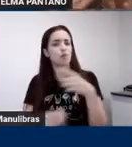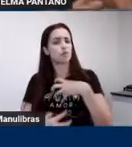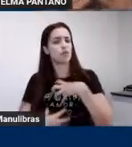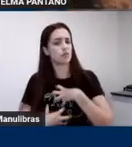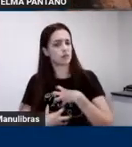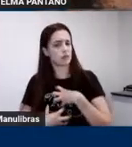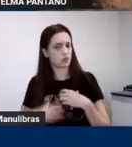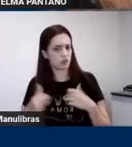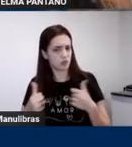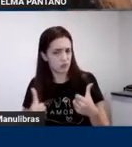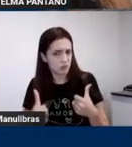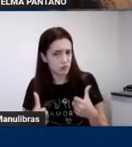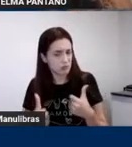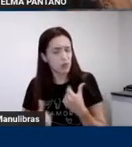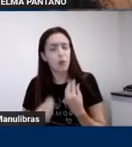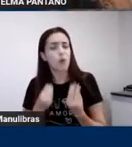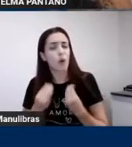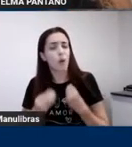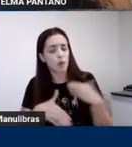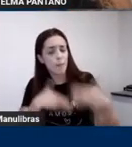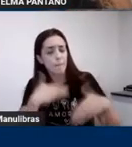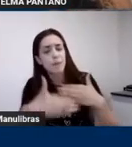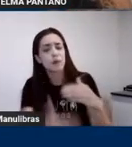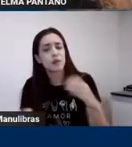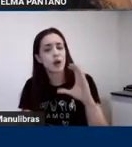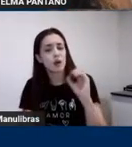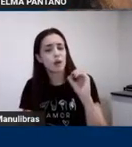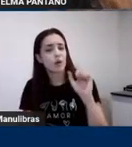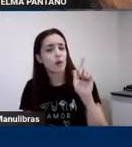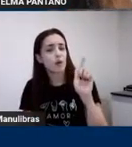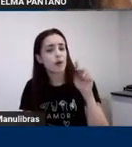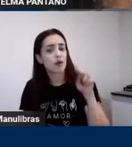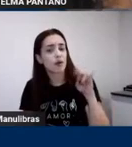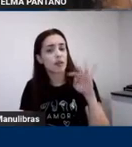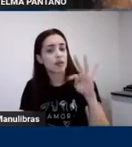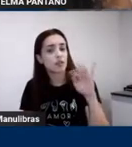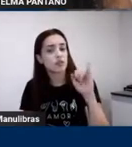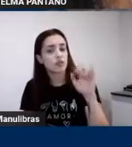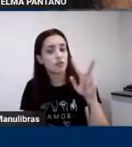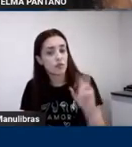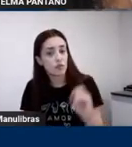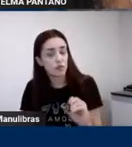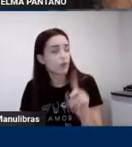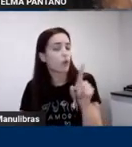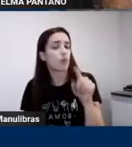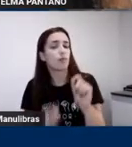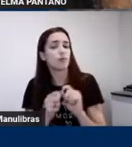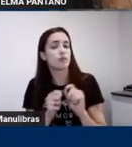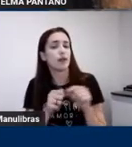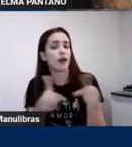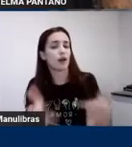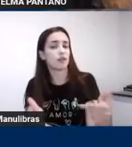Como estão os seus processos cognitivos? Como que você age socioemocionalmente?